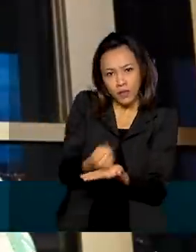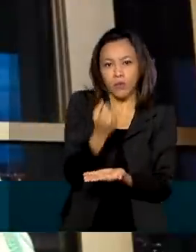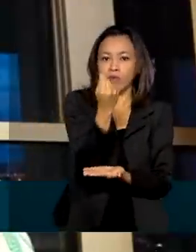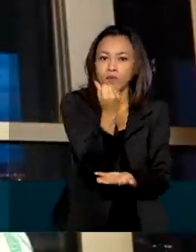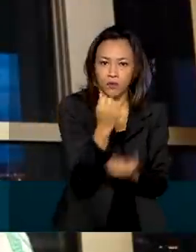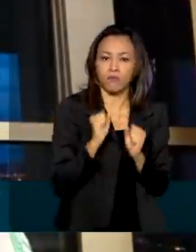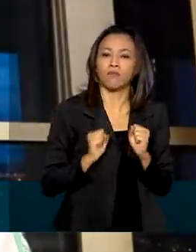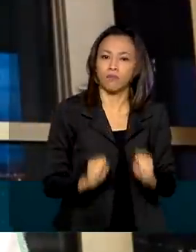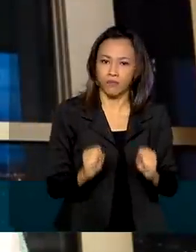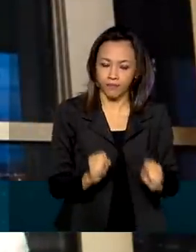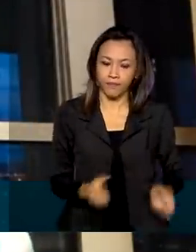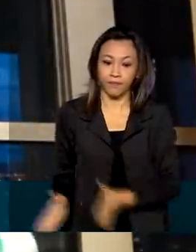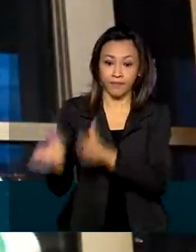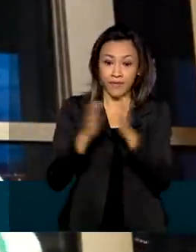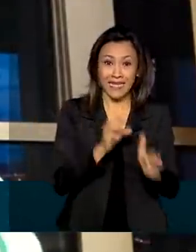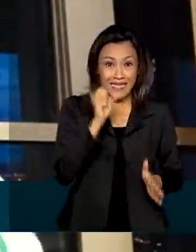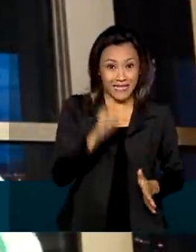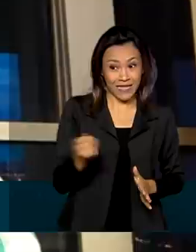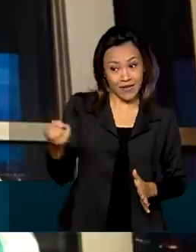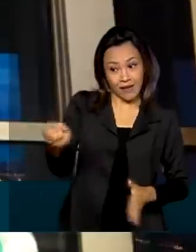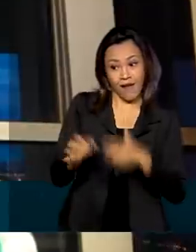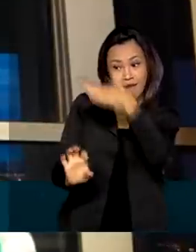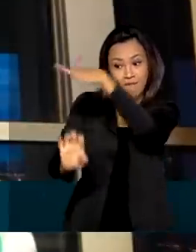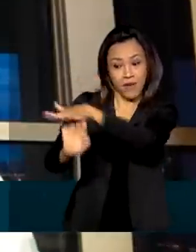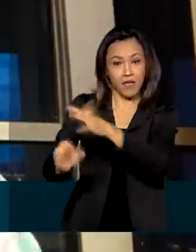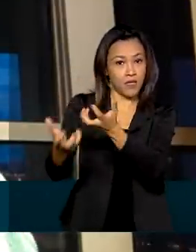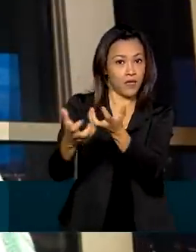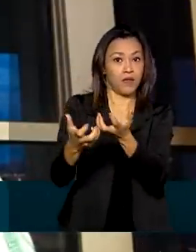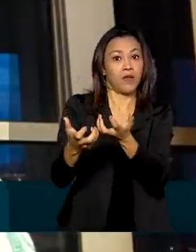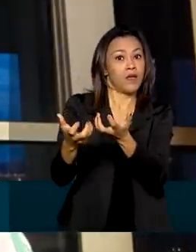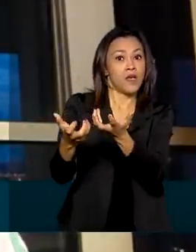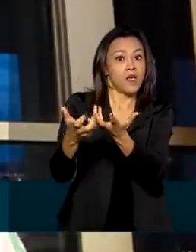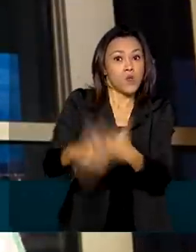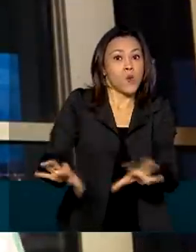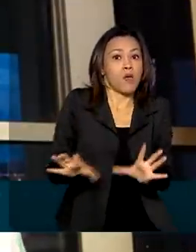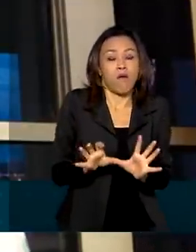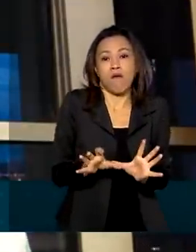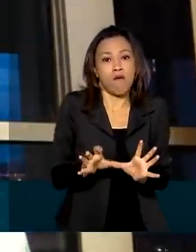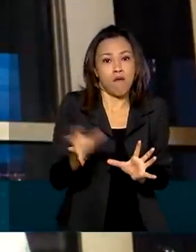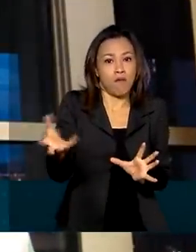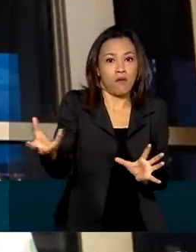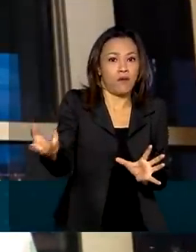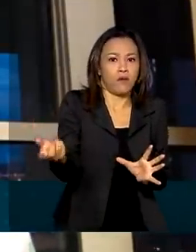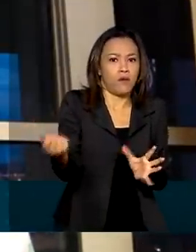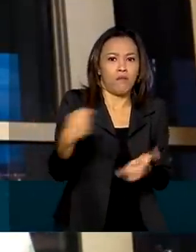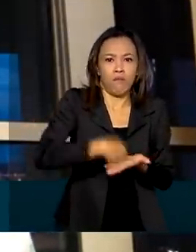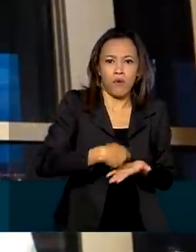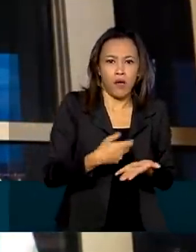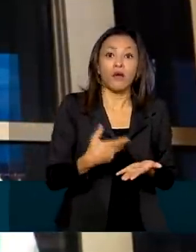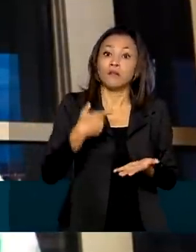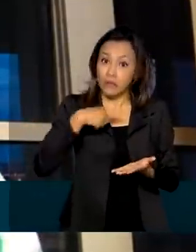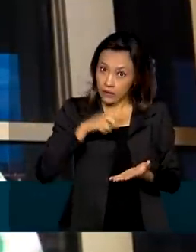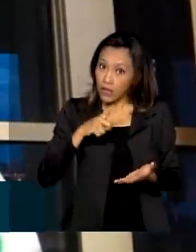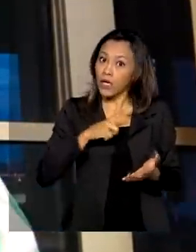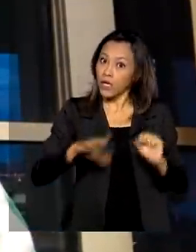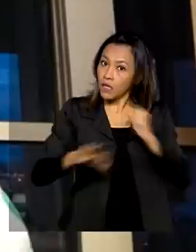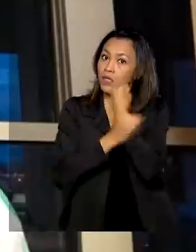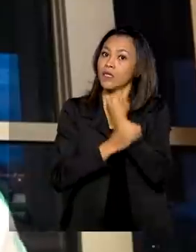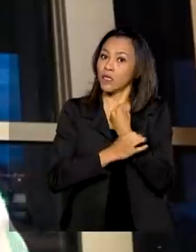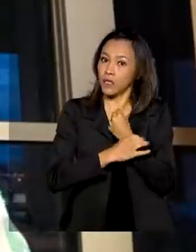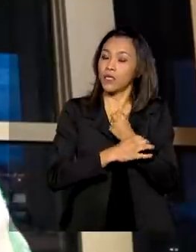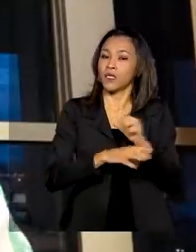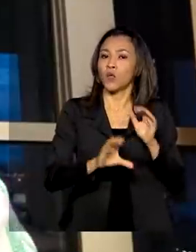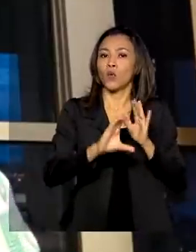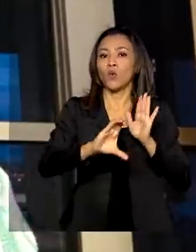Se o fornecedor se recusar à devolução do produto, o consumidor está amparado pelo nosso Código de Defesa do Consumidor